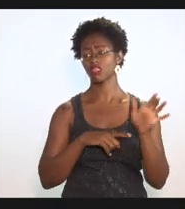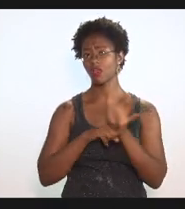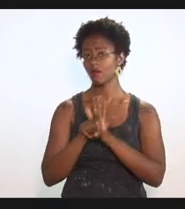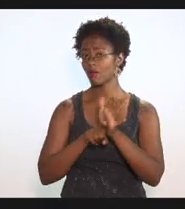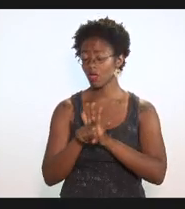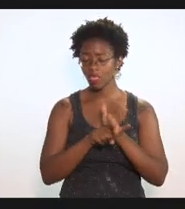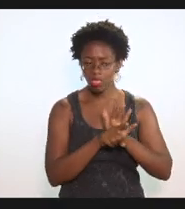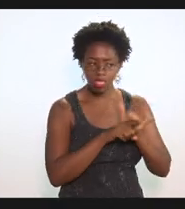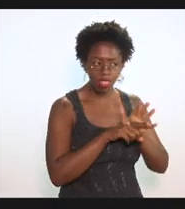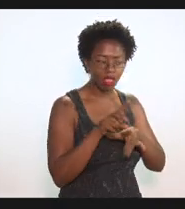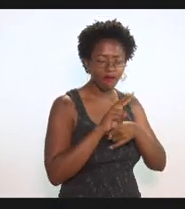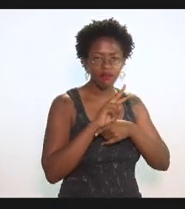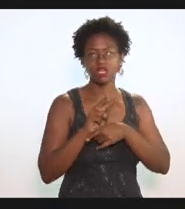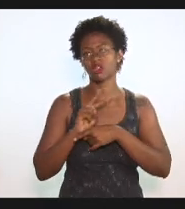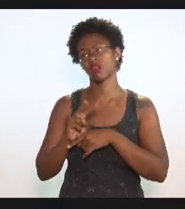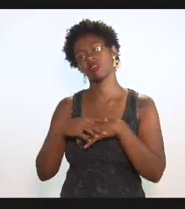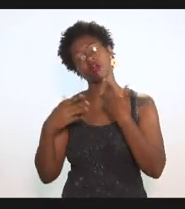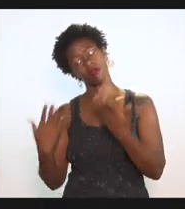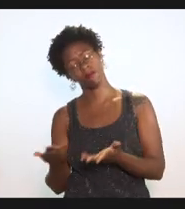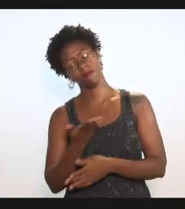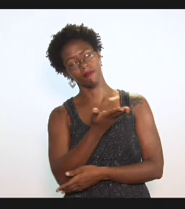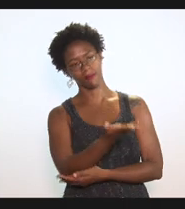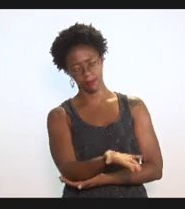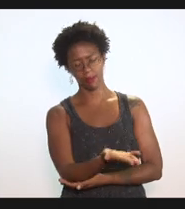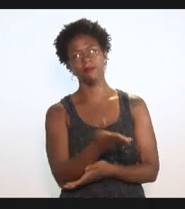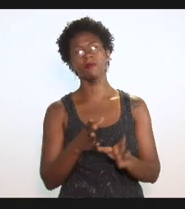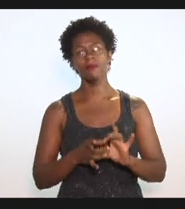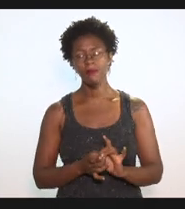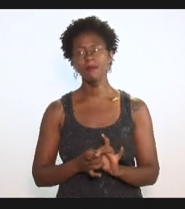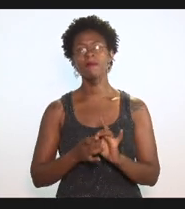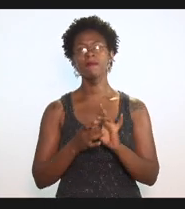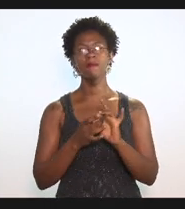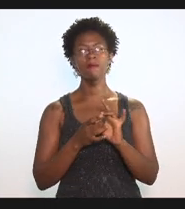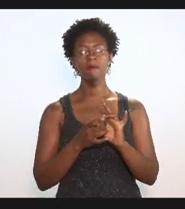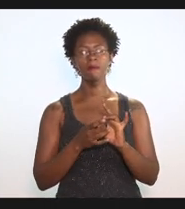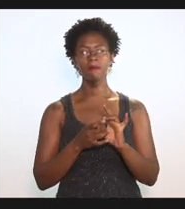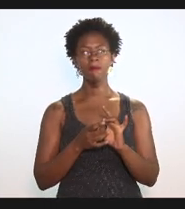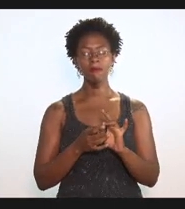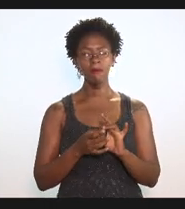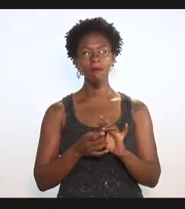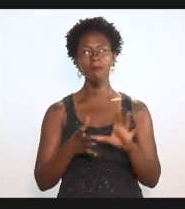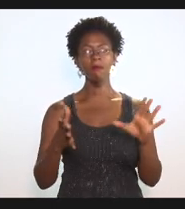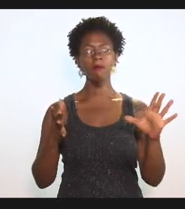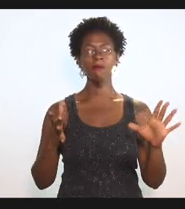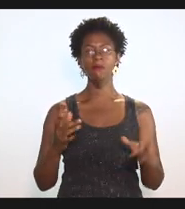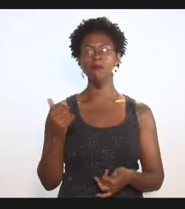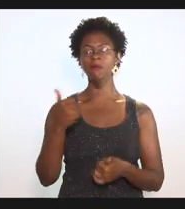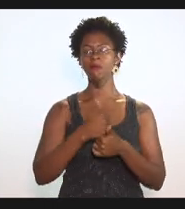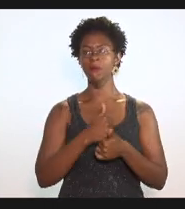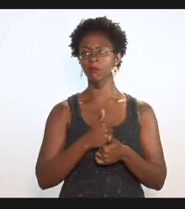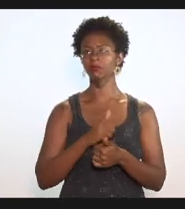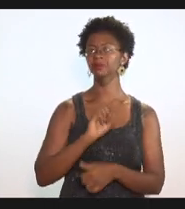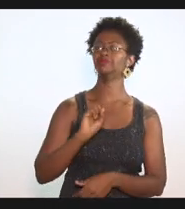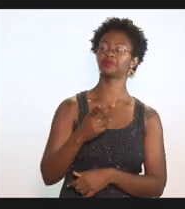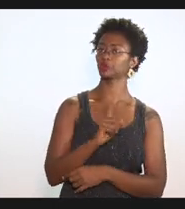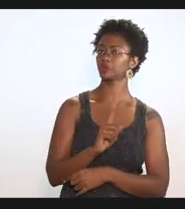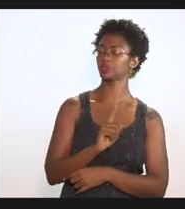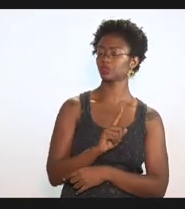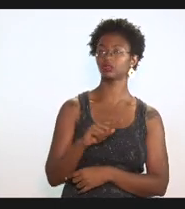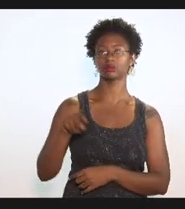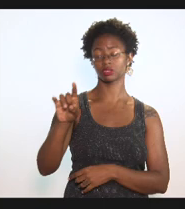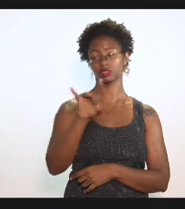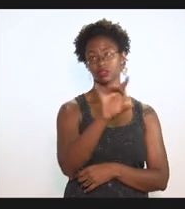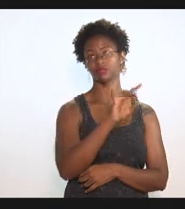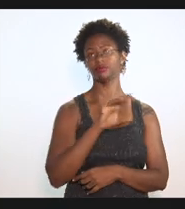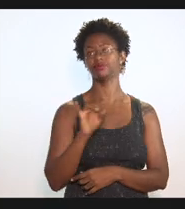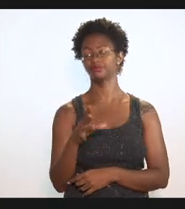investigar e aí sim autorizar a substituição ou a não substituição para aqueles que se